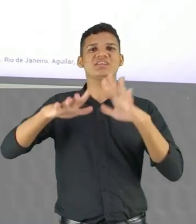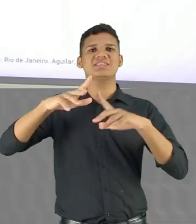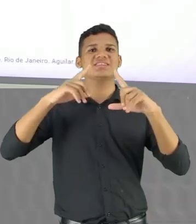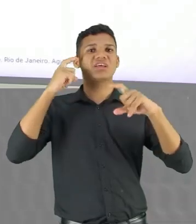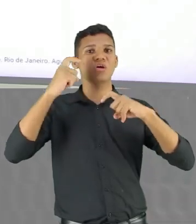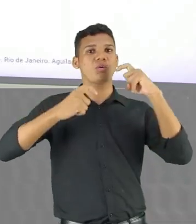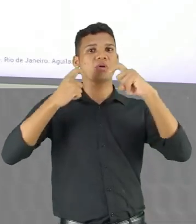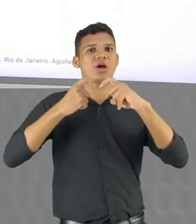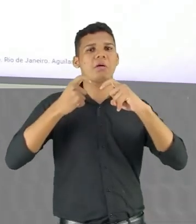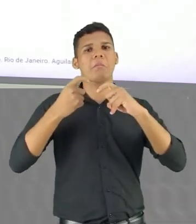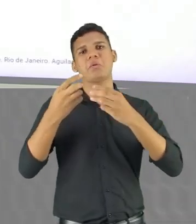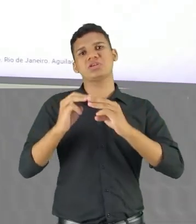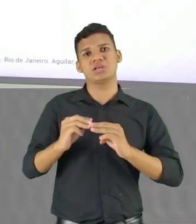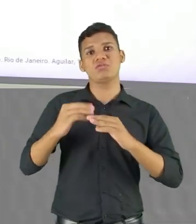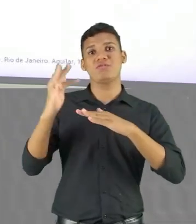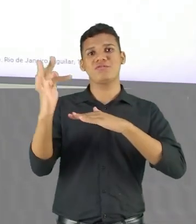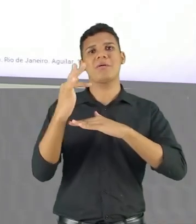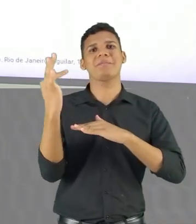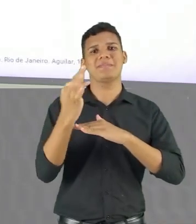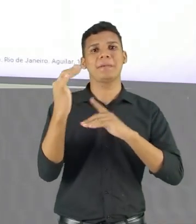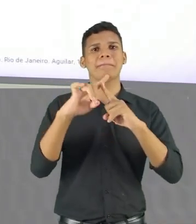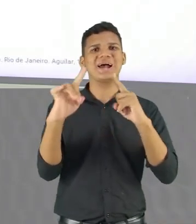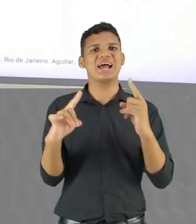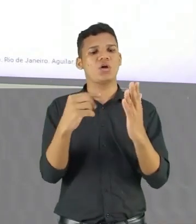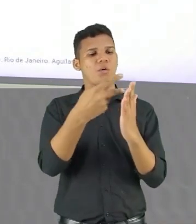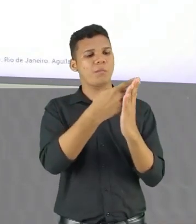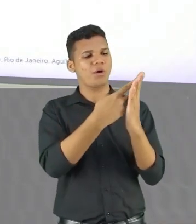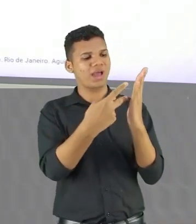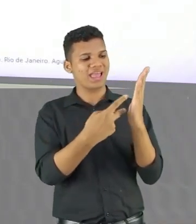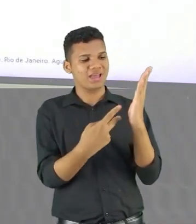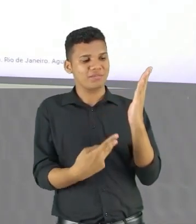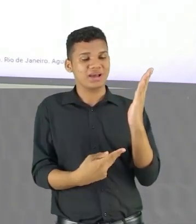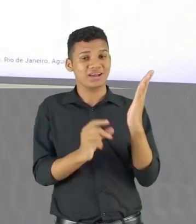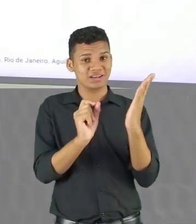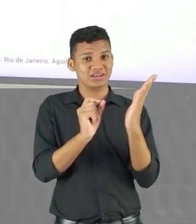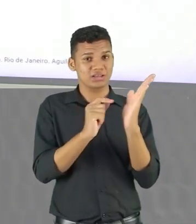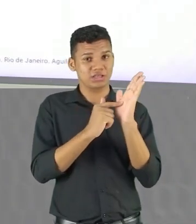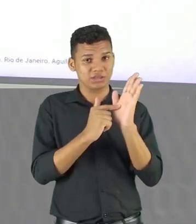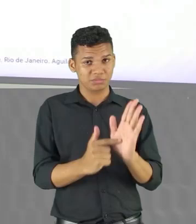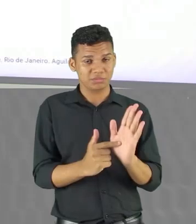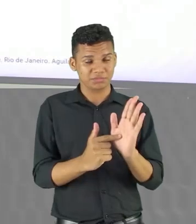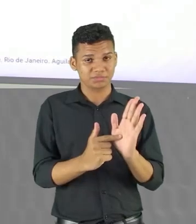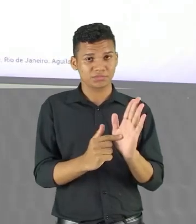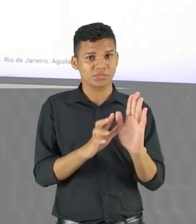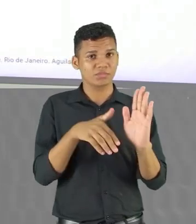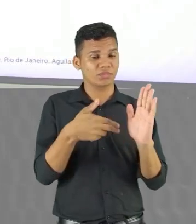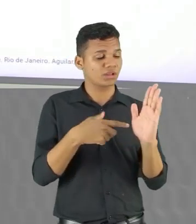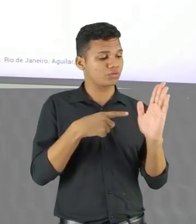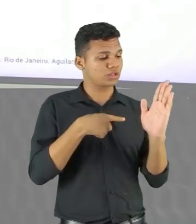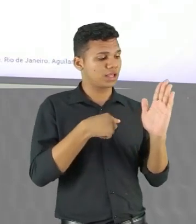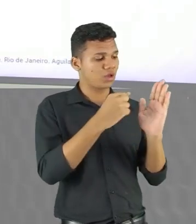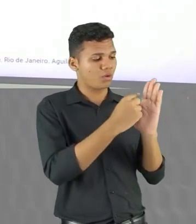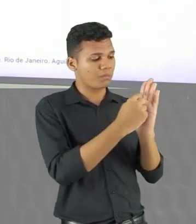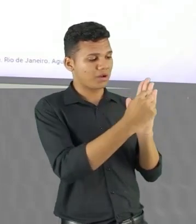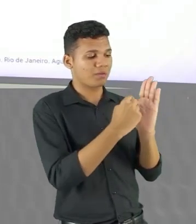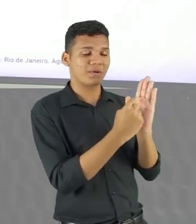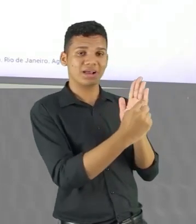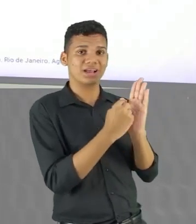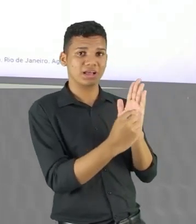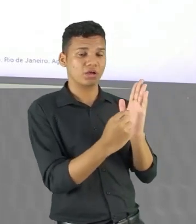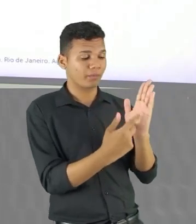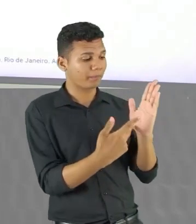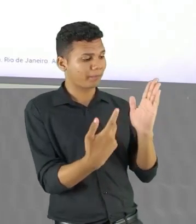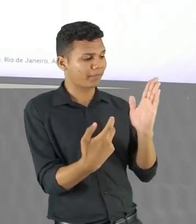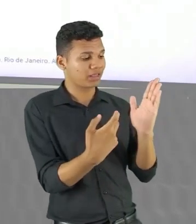rigorosa, formal. E nesse poema, quando ele traz essas apresentações nos versos, em cada uma linha desses versos, a gente